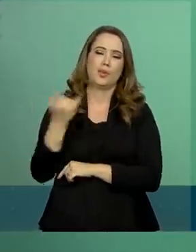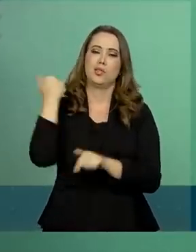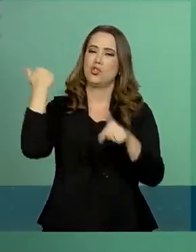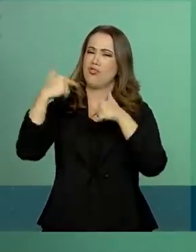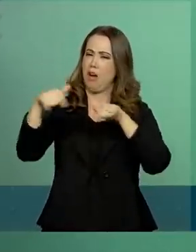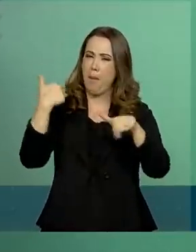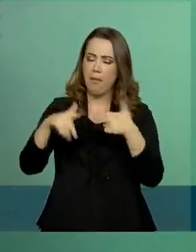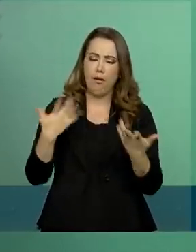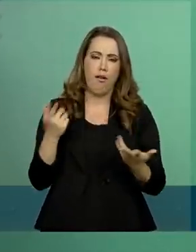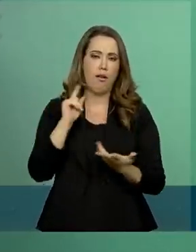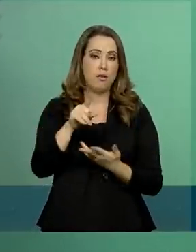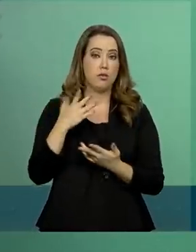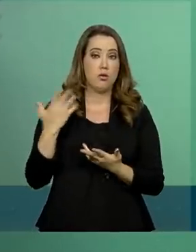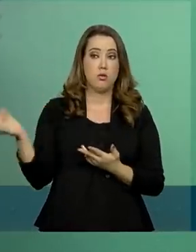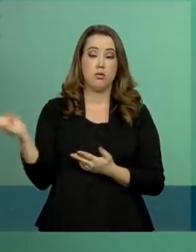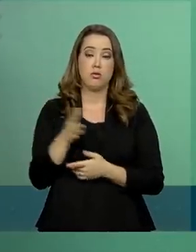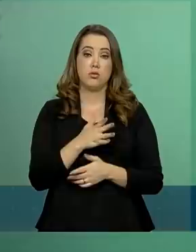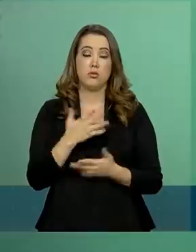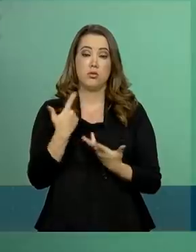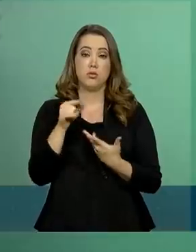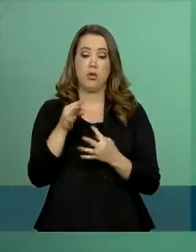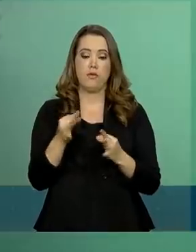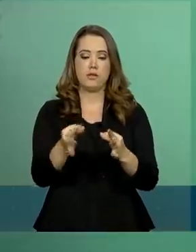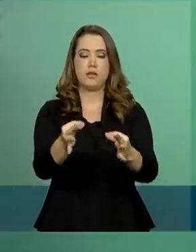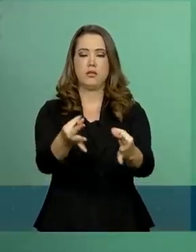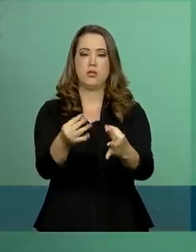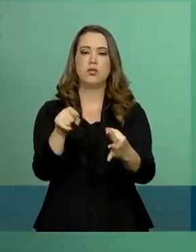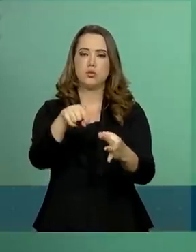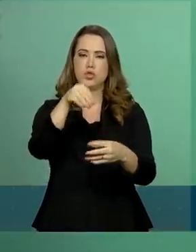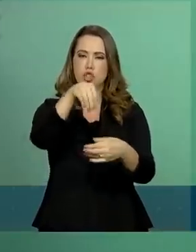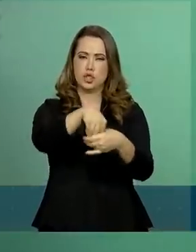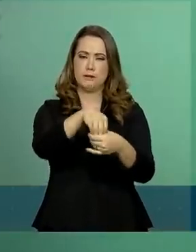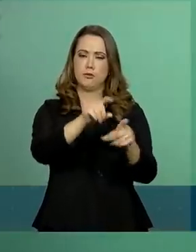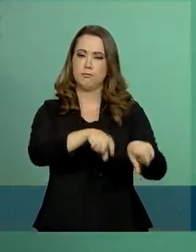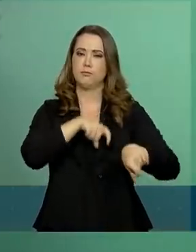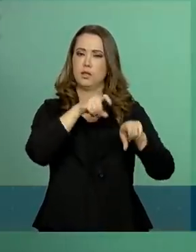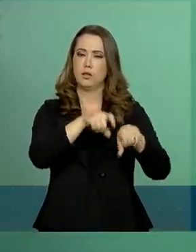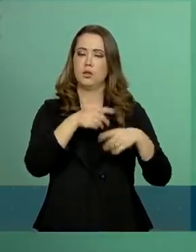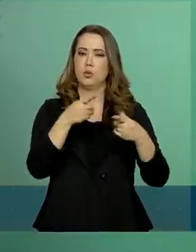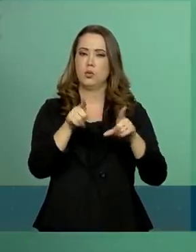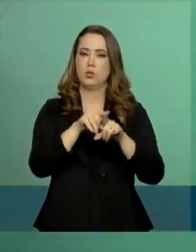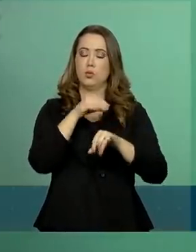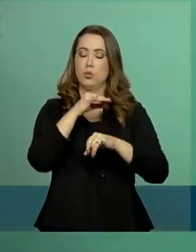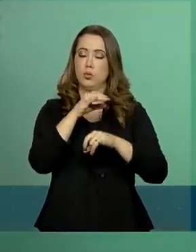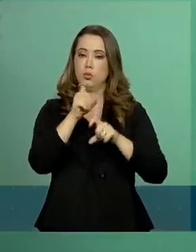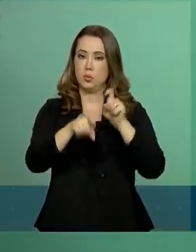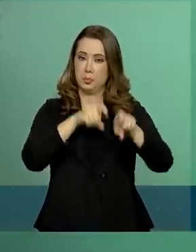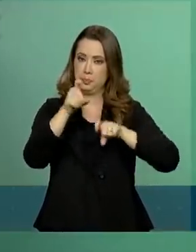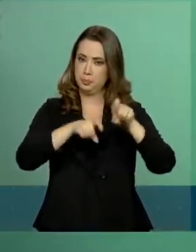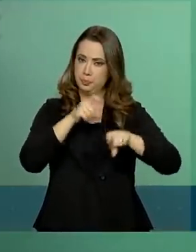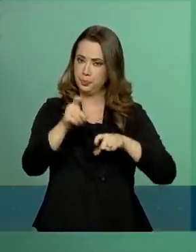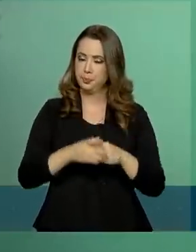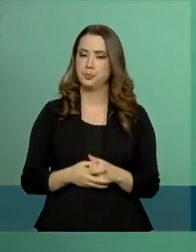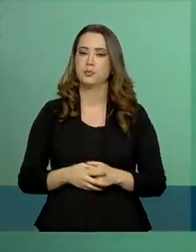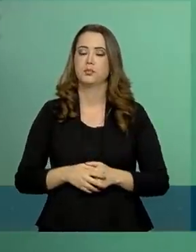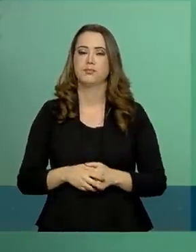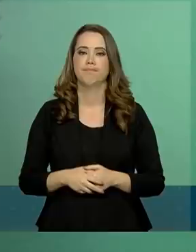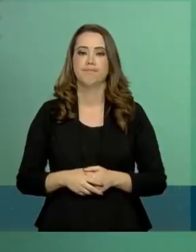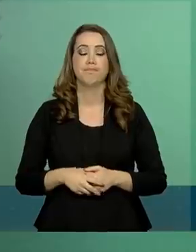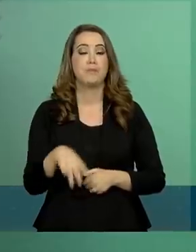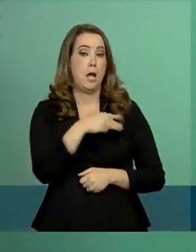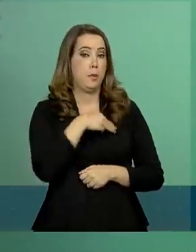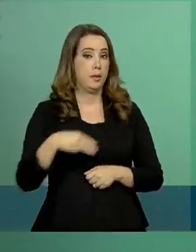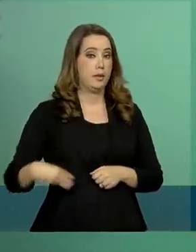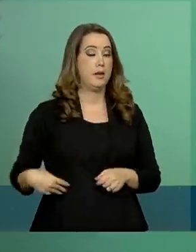evolução voltada para mercado de tecnologia em agricultura digital. A ministra da